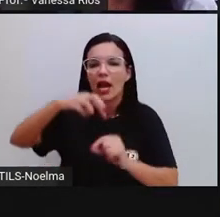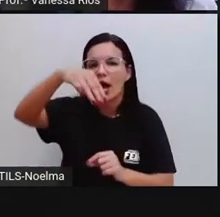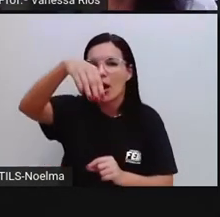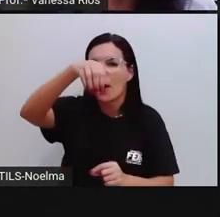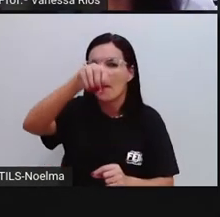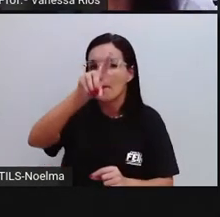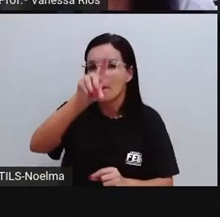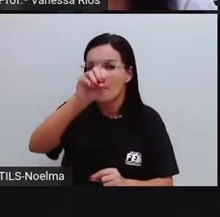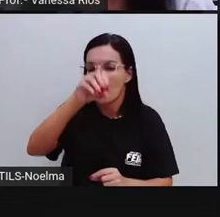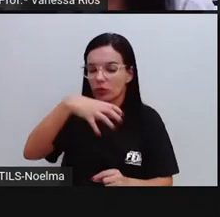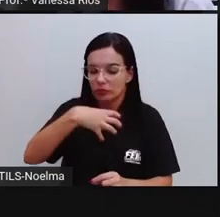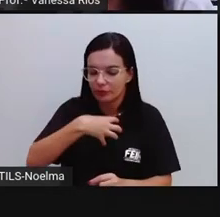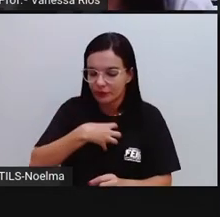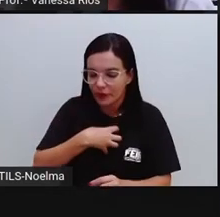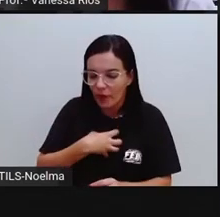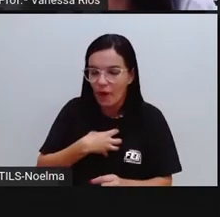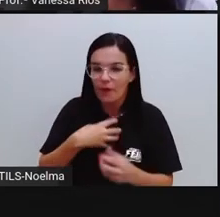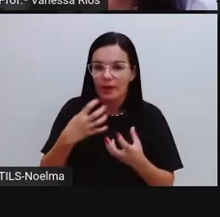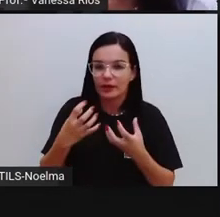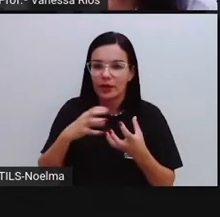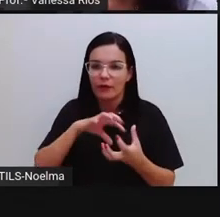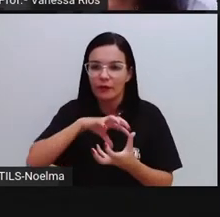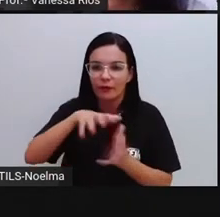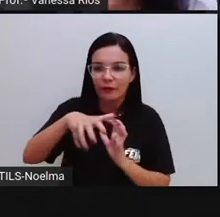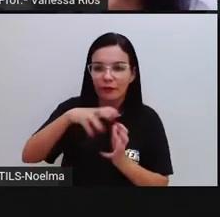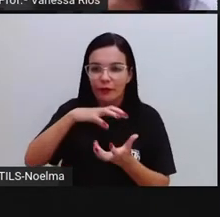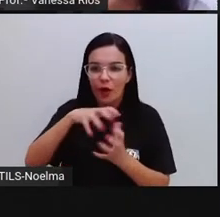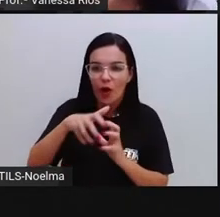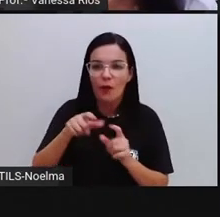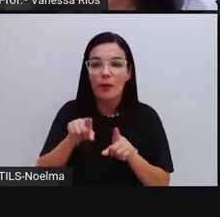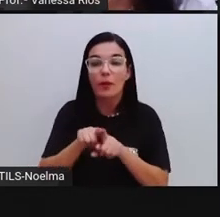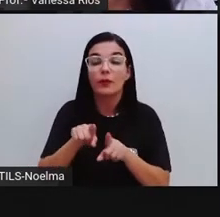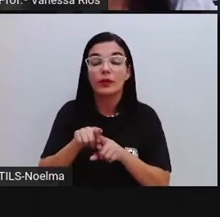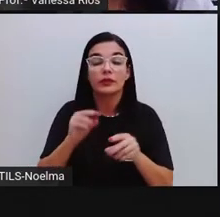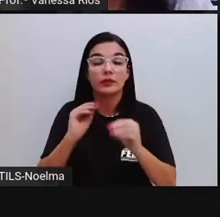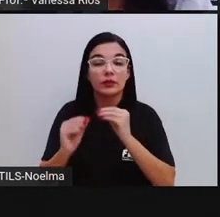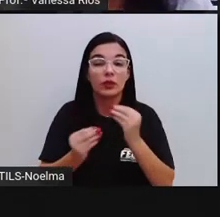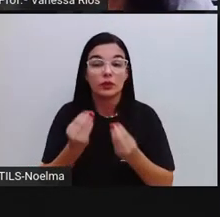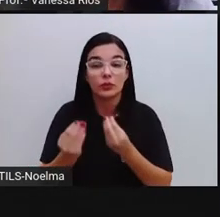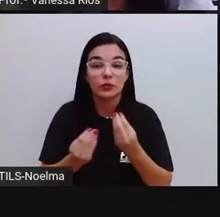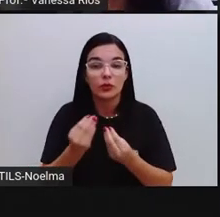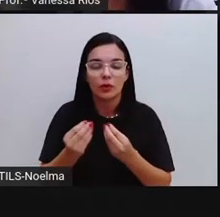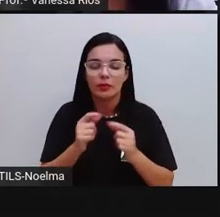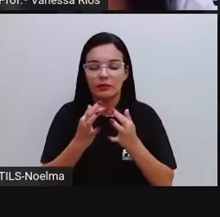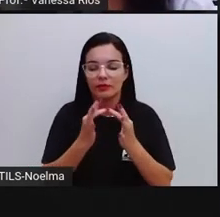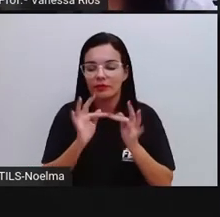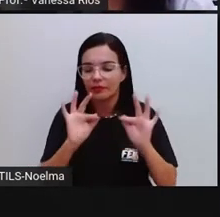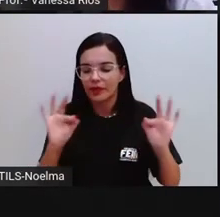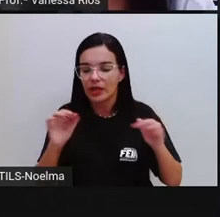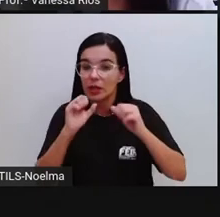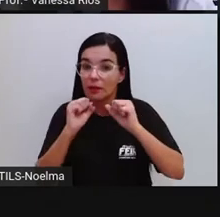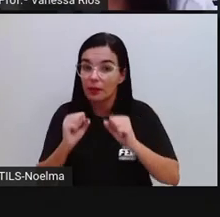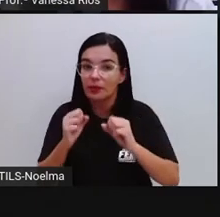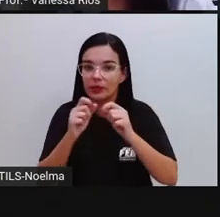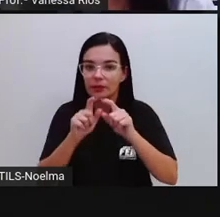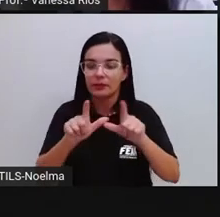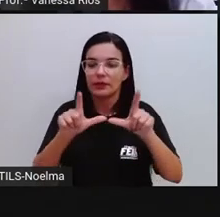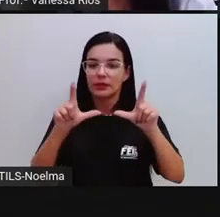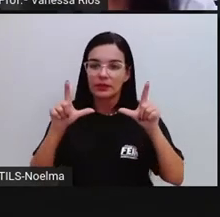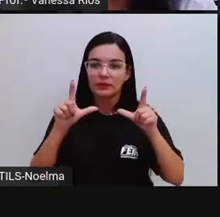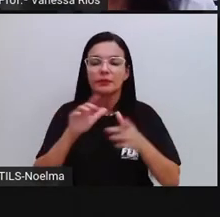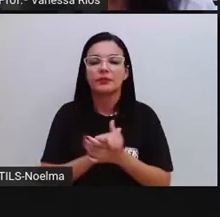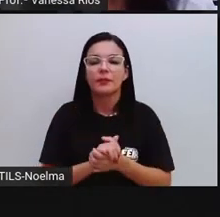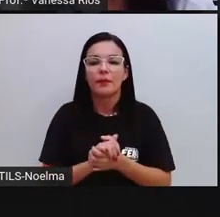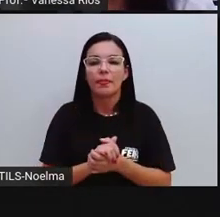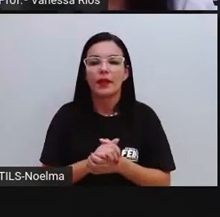à forma, à função, né? Do verbo em relação às diversas frases que ele pode aparecer. E